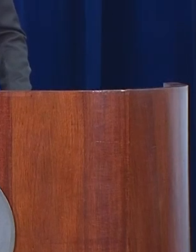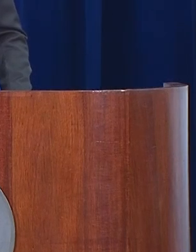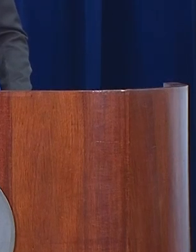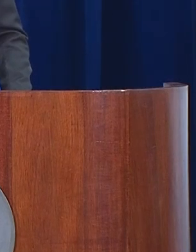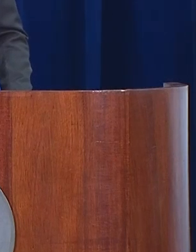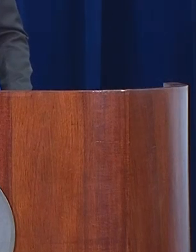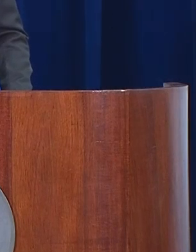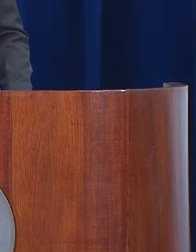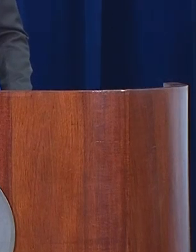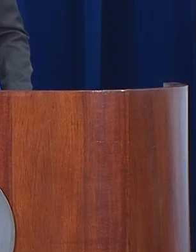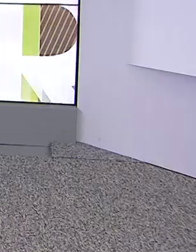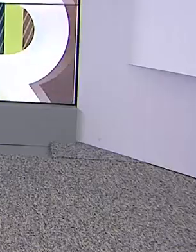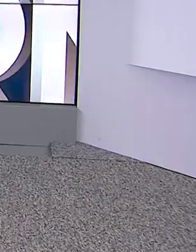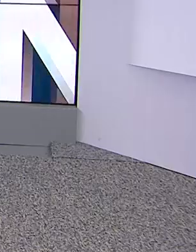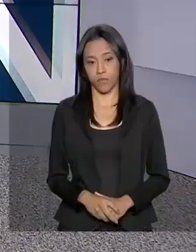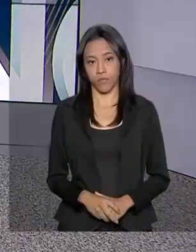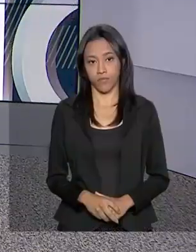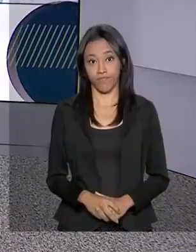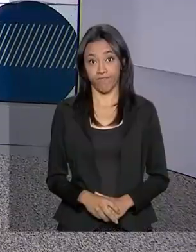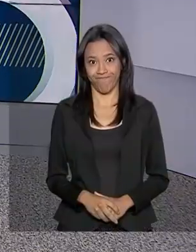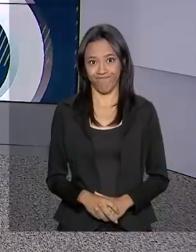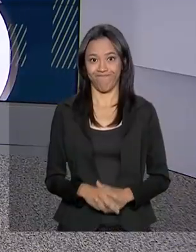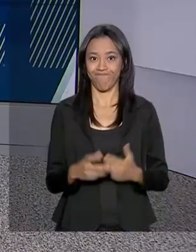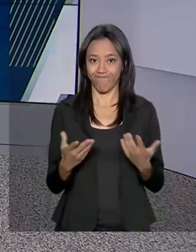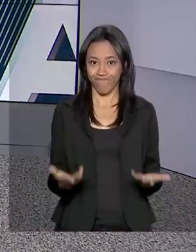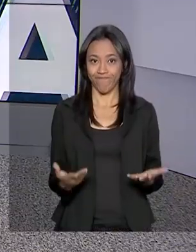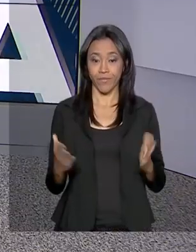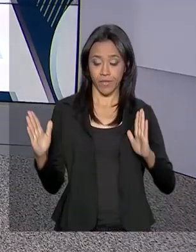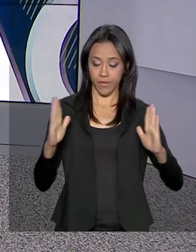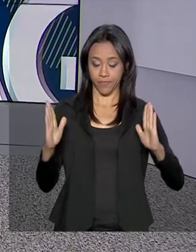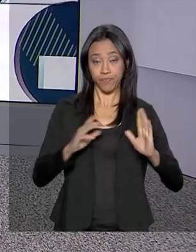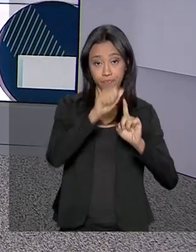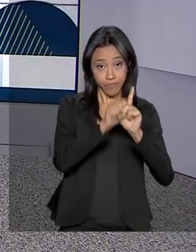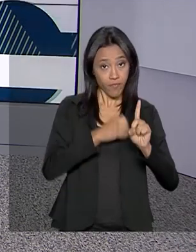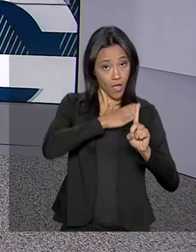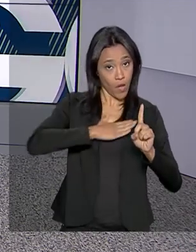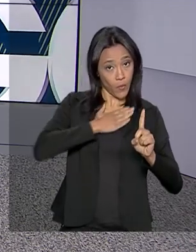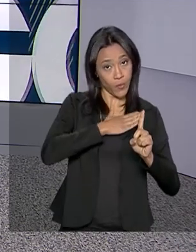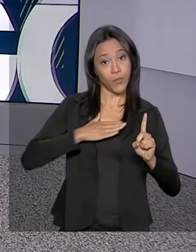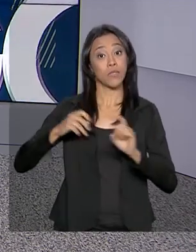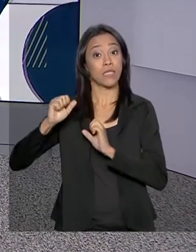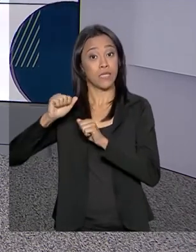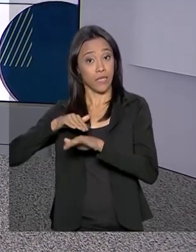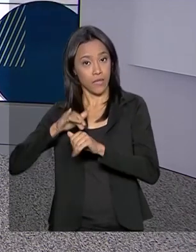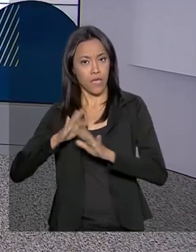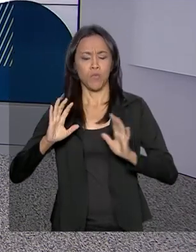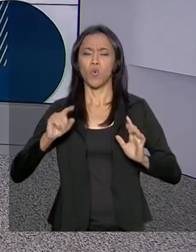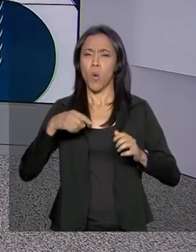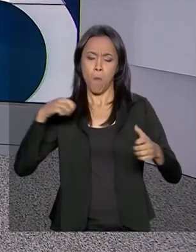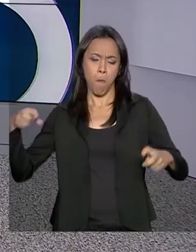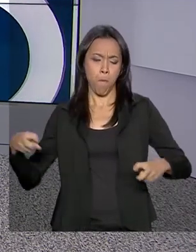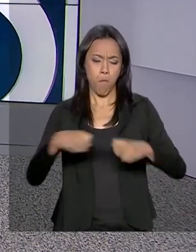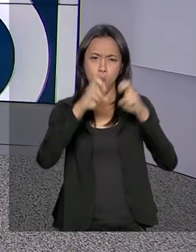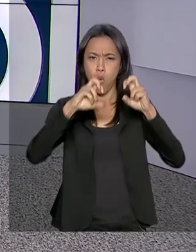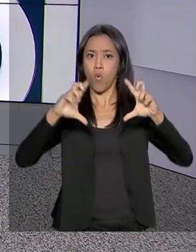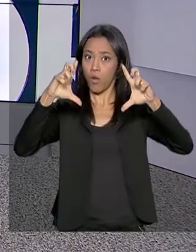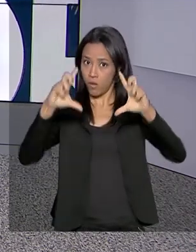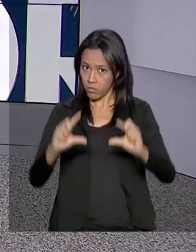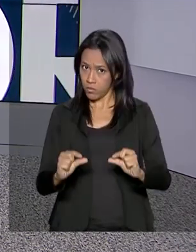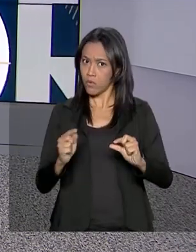e trabalhar menos. Entre agosto e setembro deste ano, o número de acidentes caiu quase 20%.